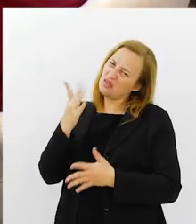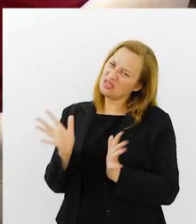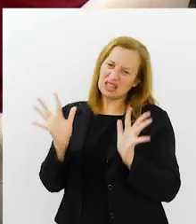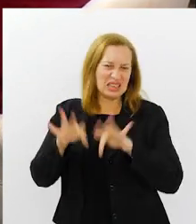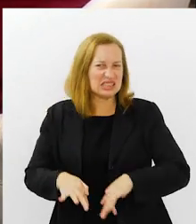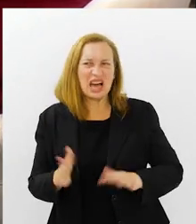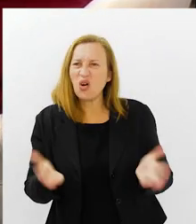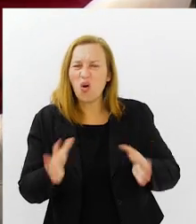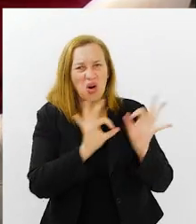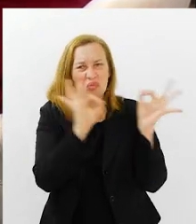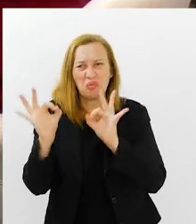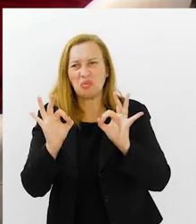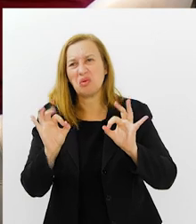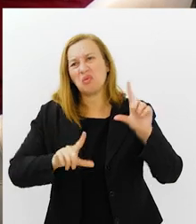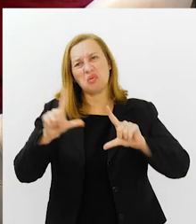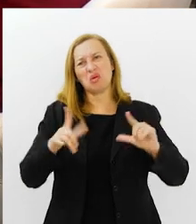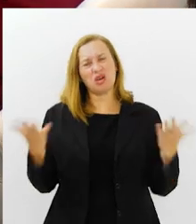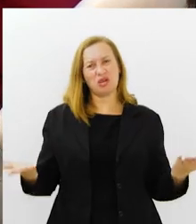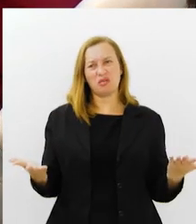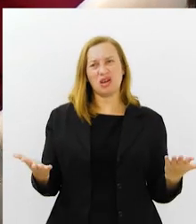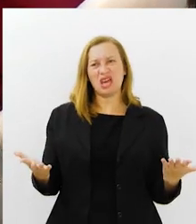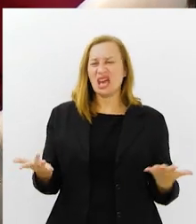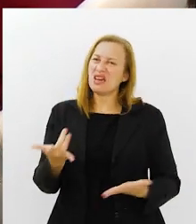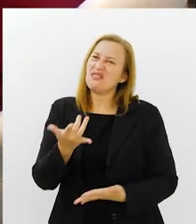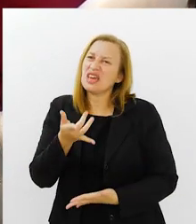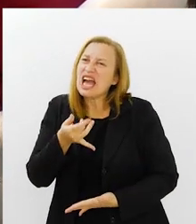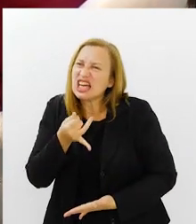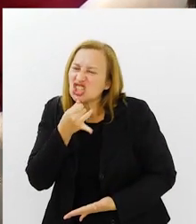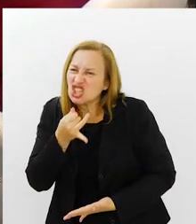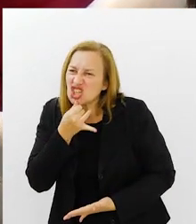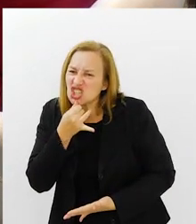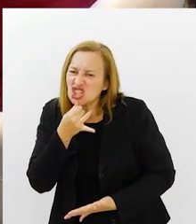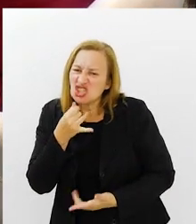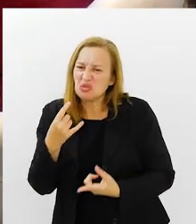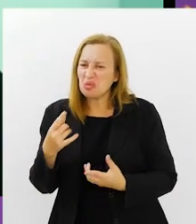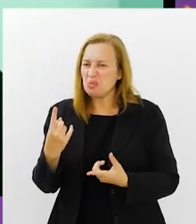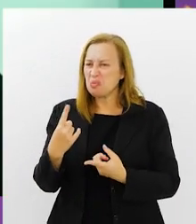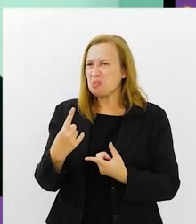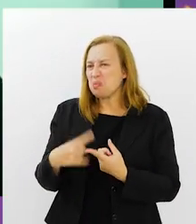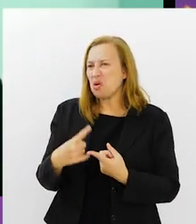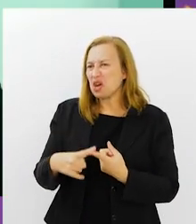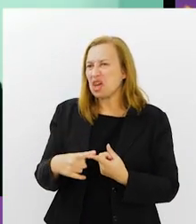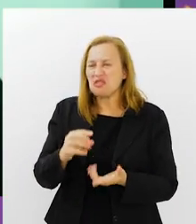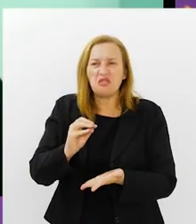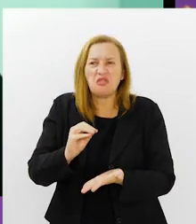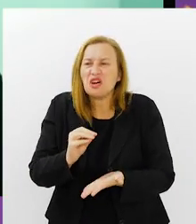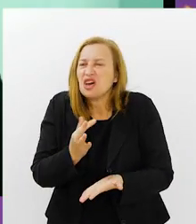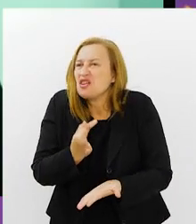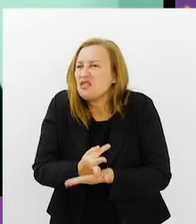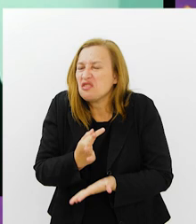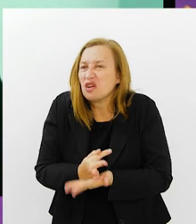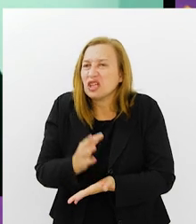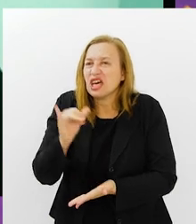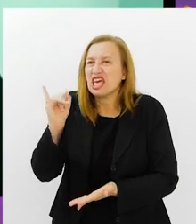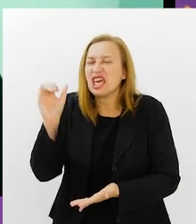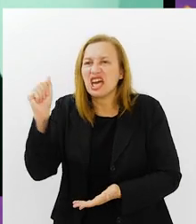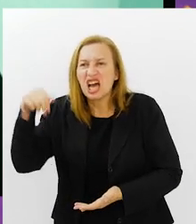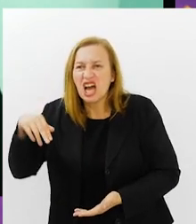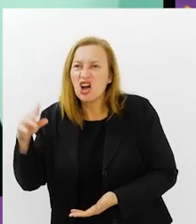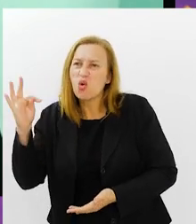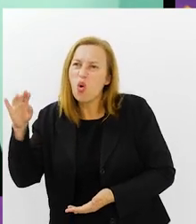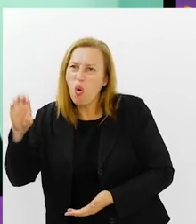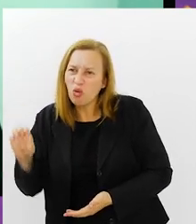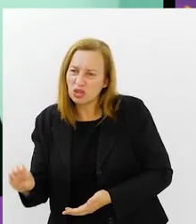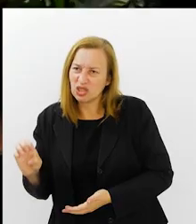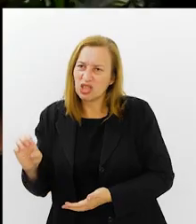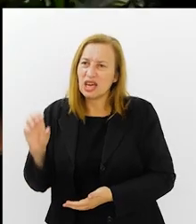Vamos finalizar o programa agora, Wagner. Mas peraí. A gente não pode lamentar a ausência do Ian Couto. O Savinho, não sei quem é o Savinho,